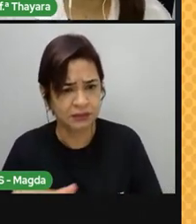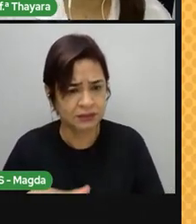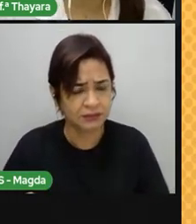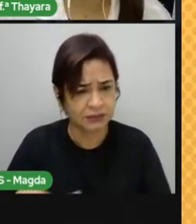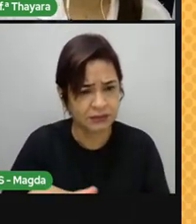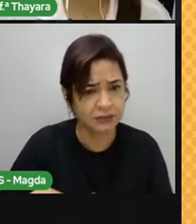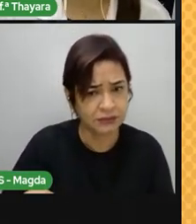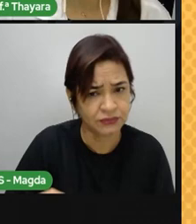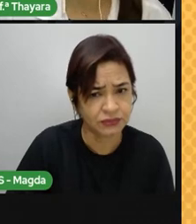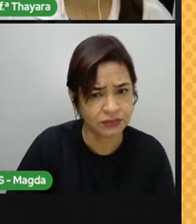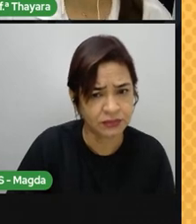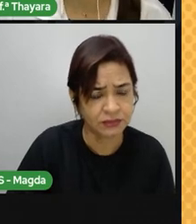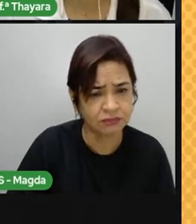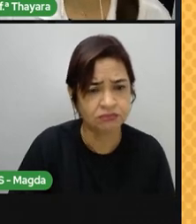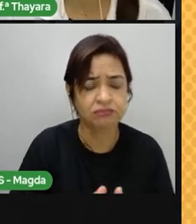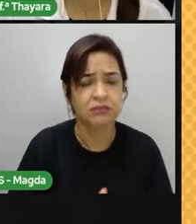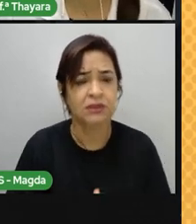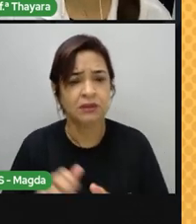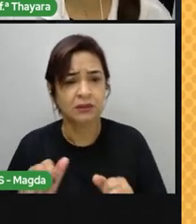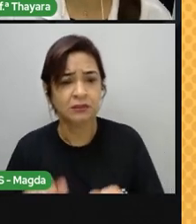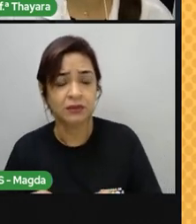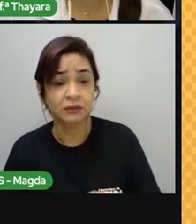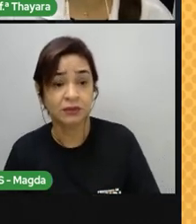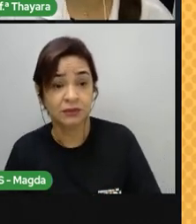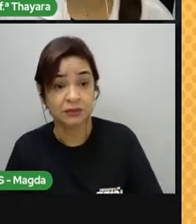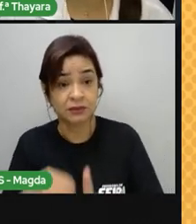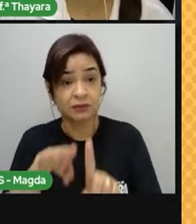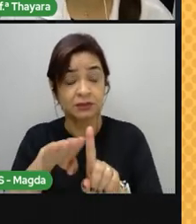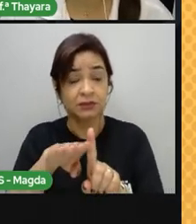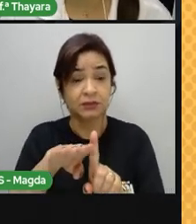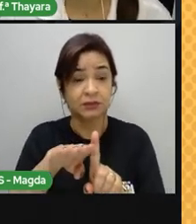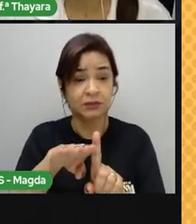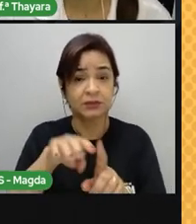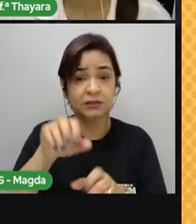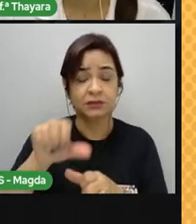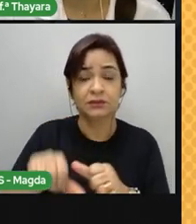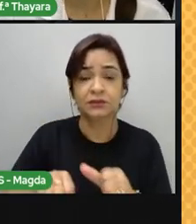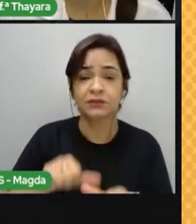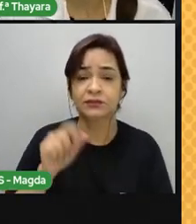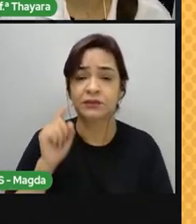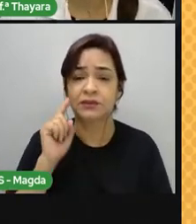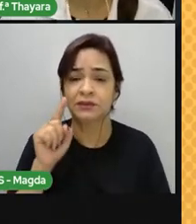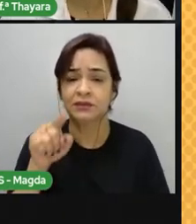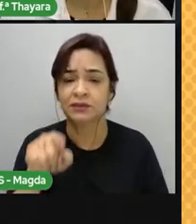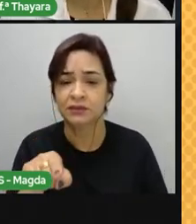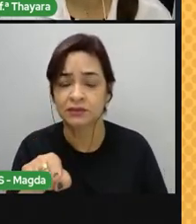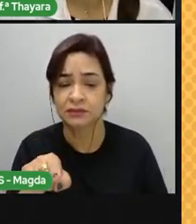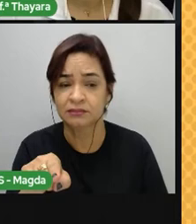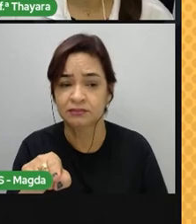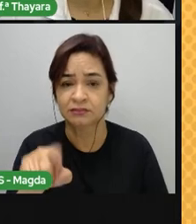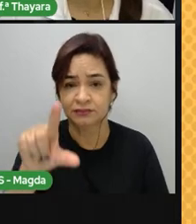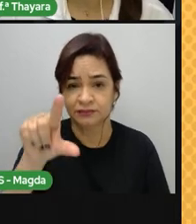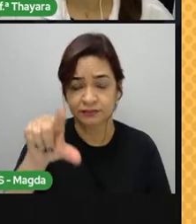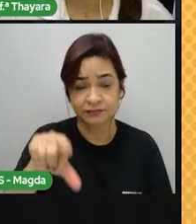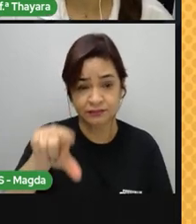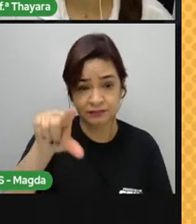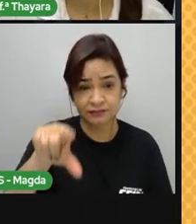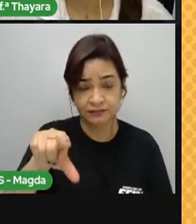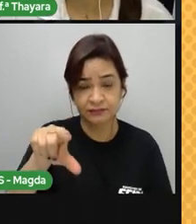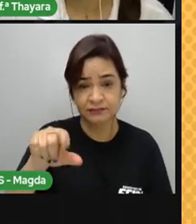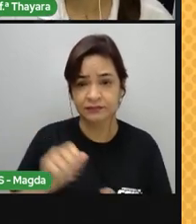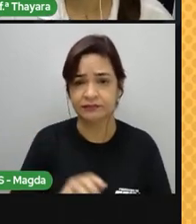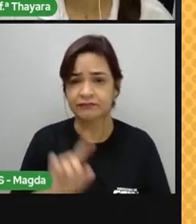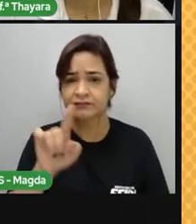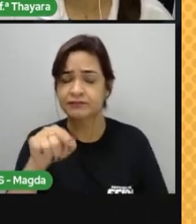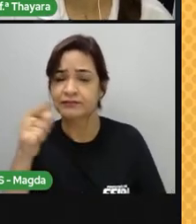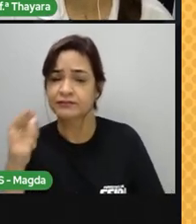pode, por ação da pressão e da temperatura, se transformar no guinace, que é uma rocha metamórfica. O arenito, que é uma